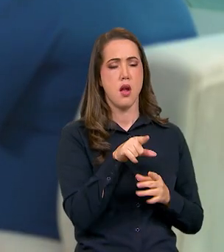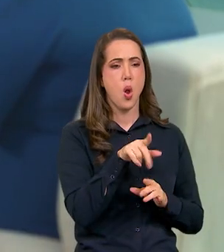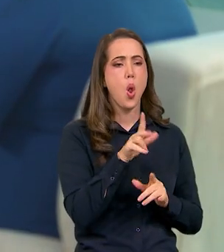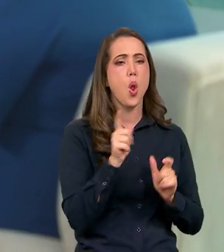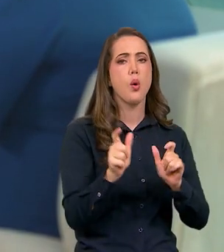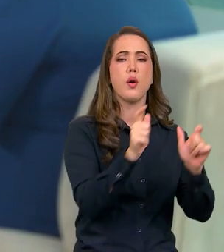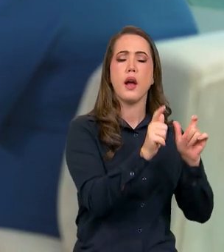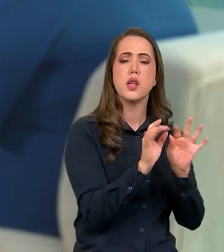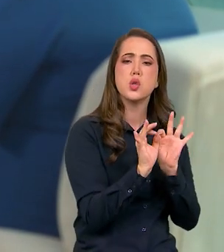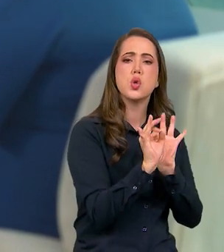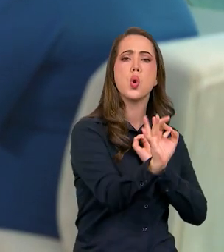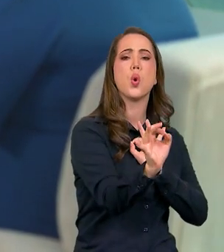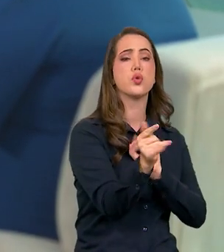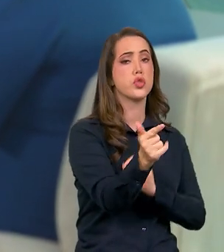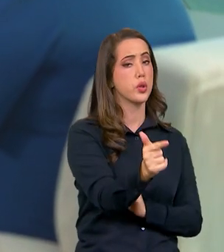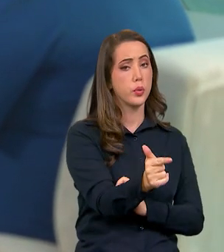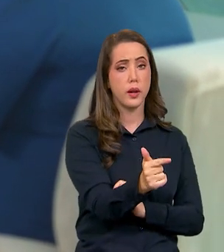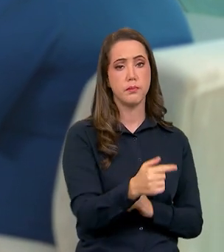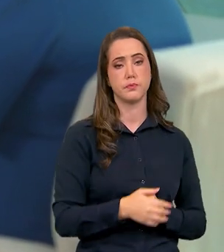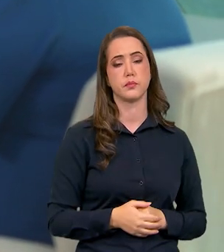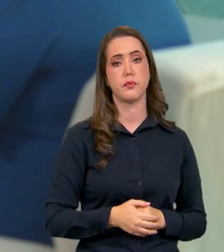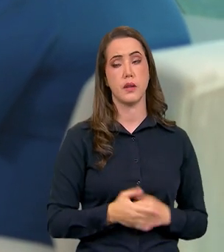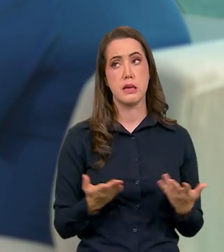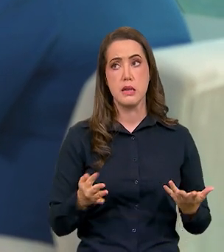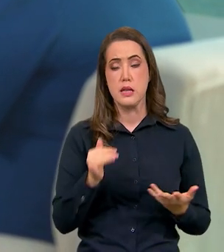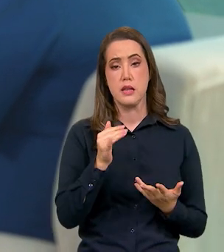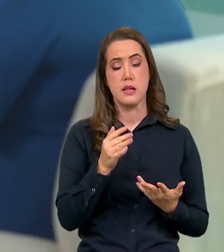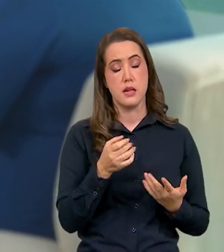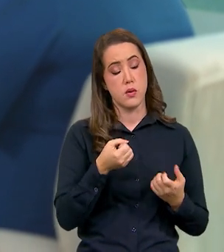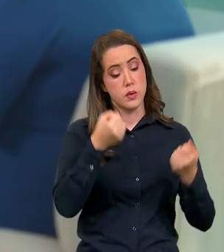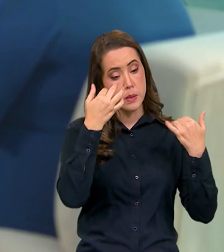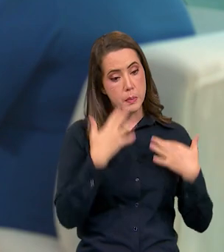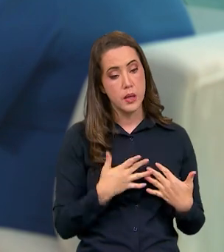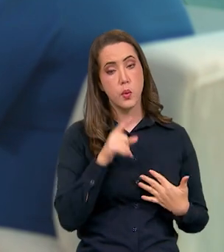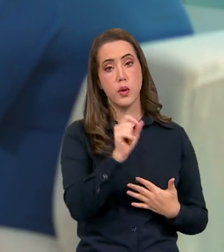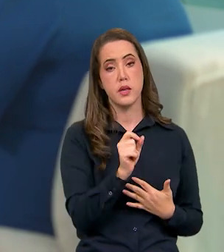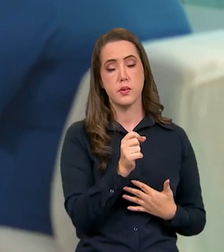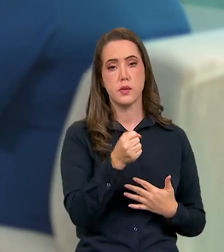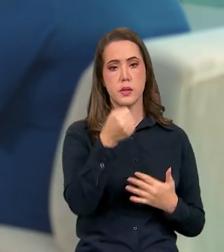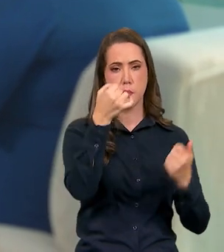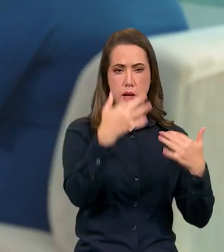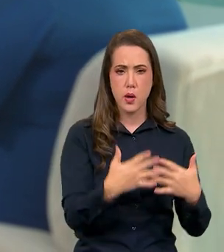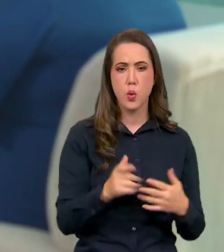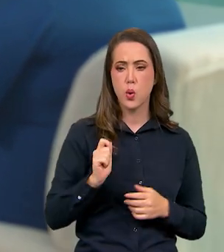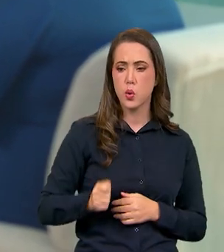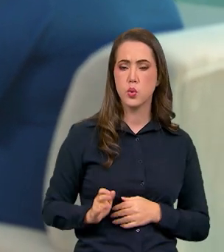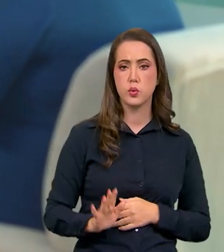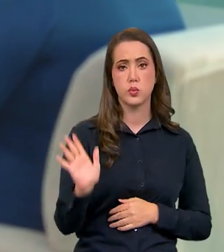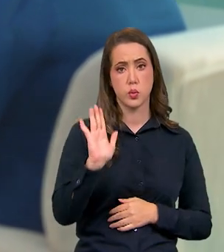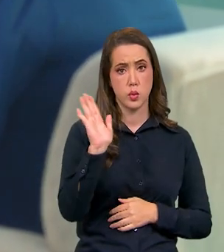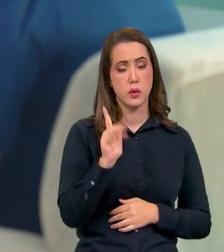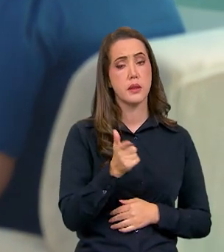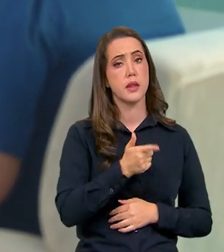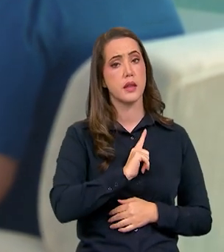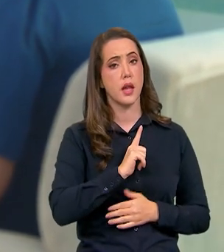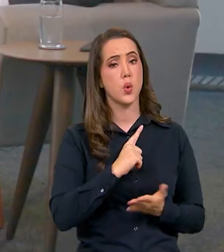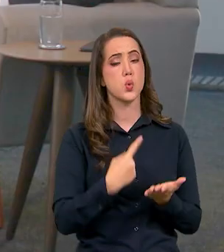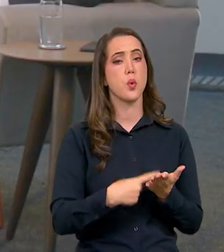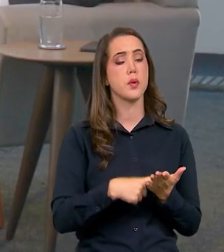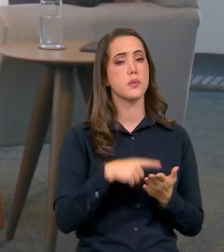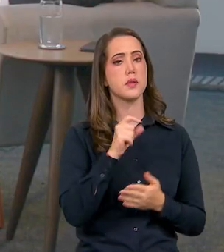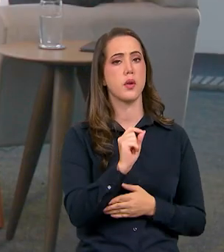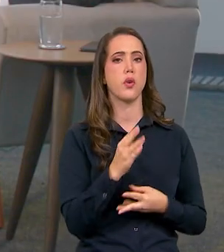conectividade, aonde ainda não tem. Quando eu falo isso, eu falo que dentro dos compromissos do leilão, por exemplo, está